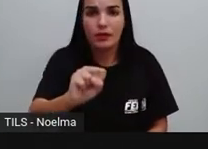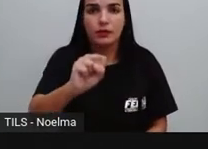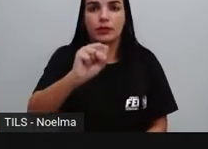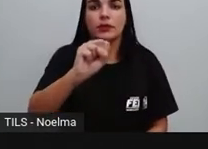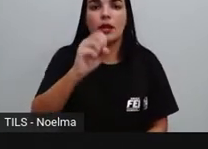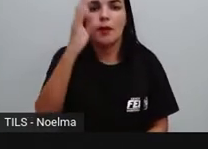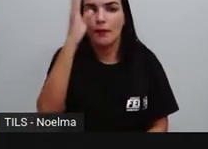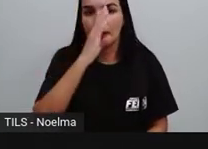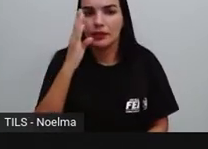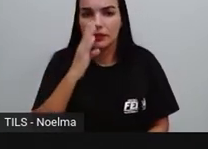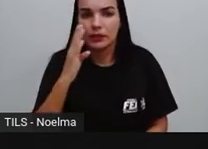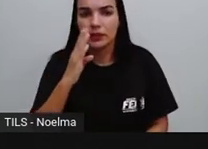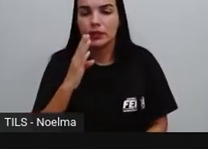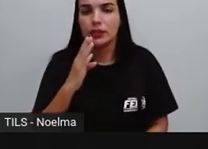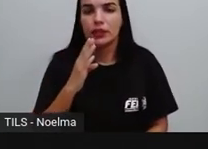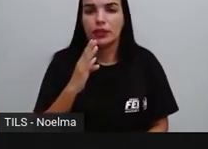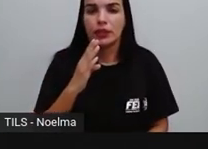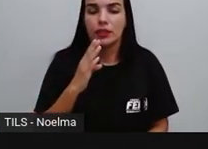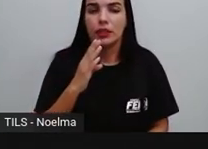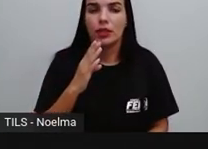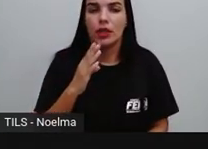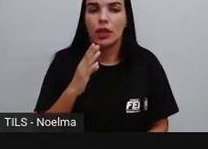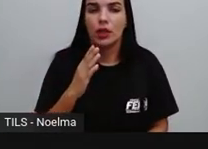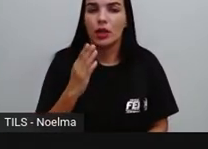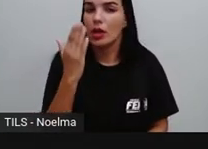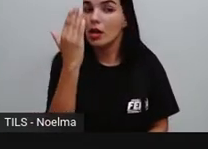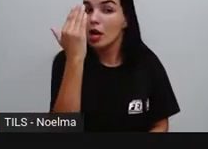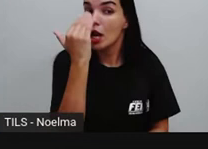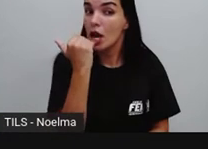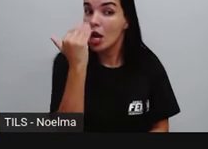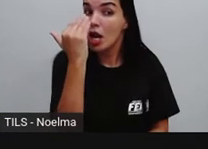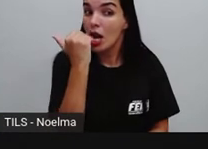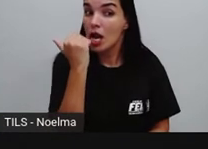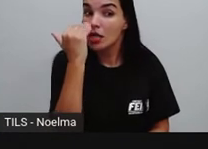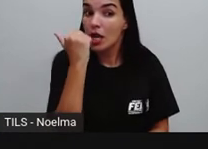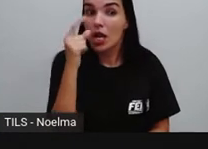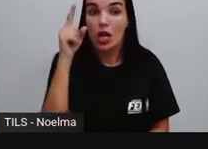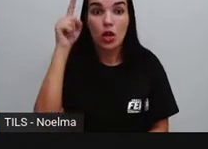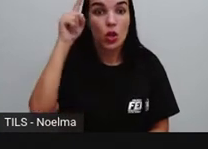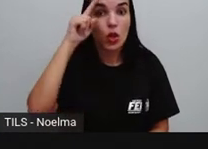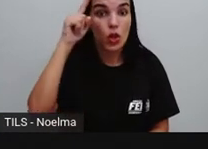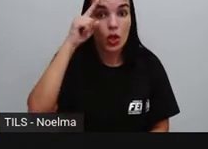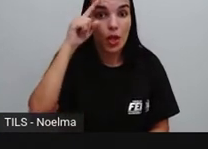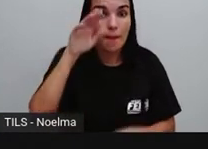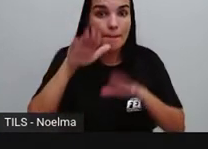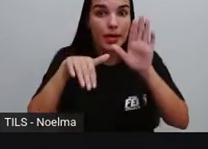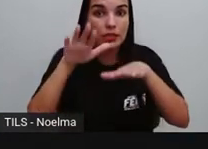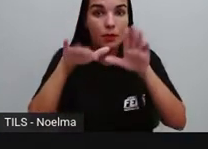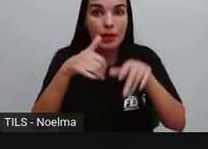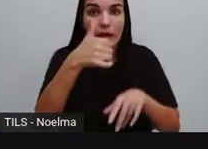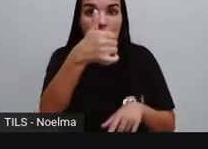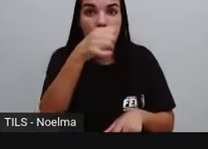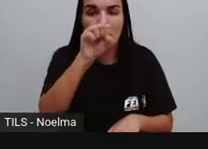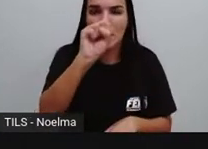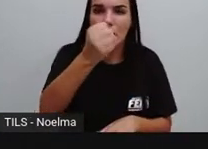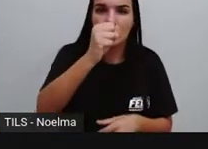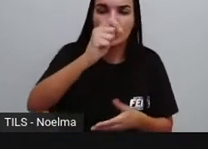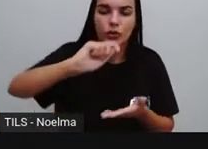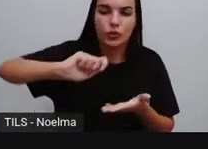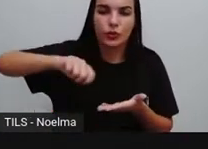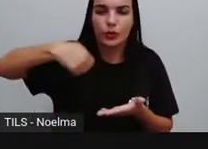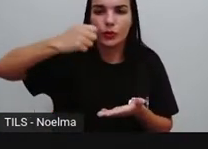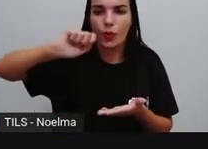Mundial de Saúde, os brasileiros ingerem por dia o equivalente a